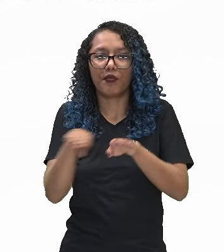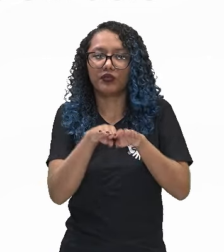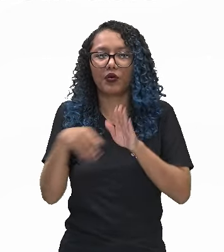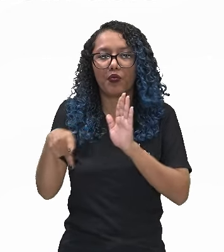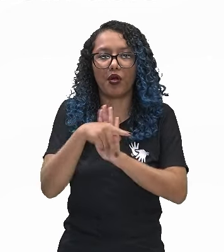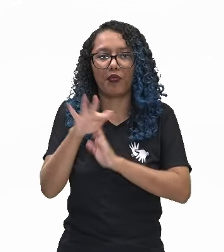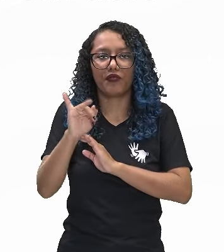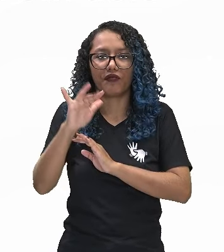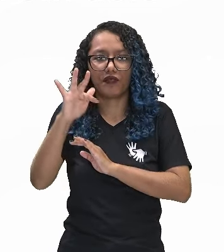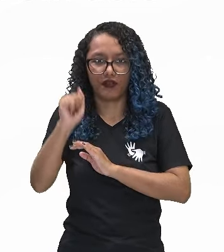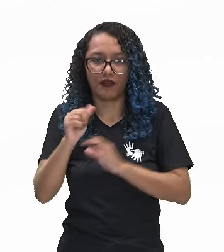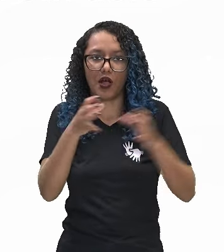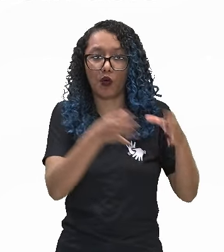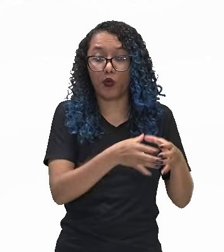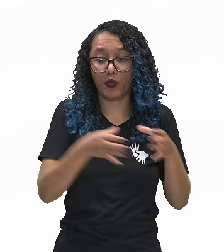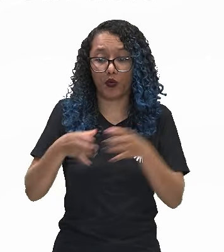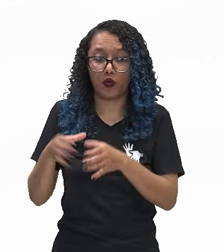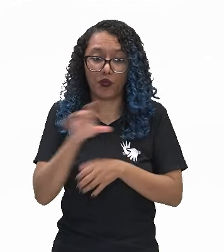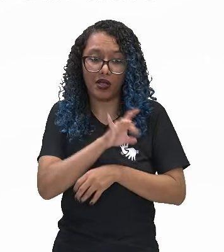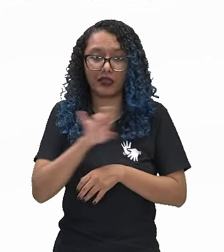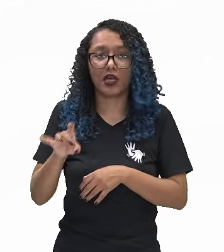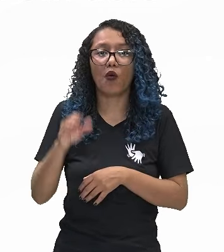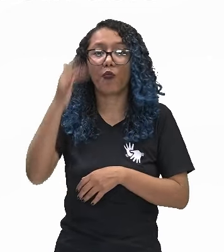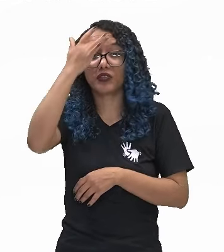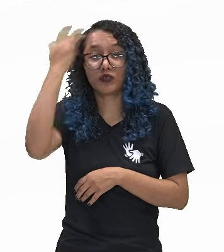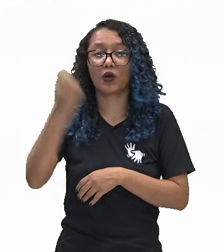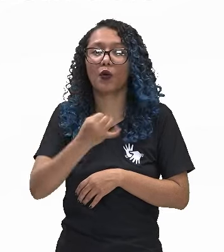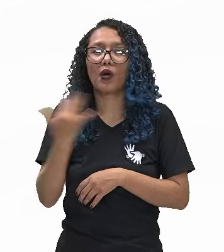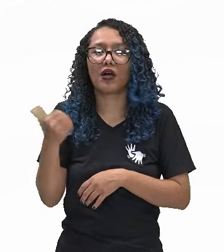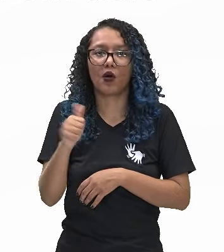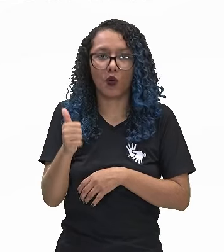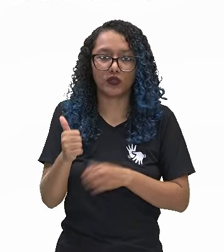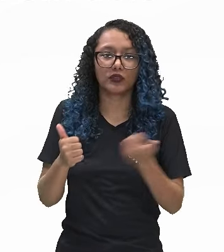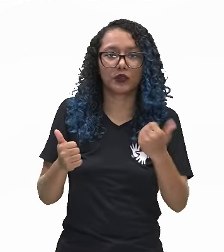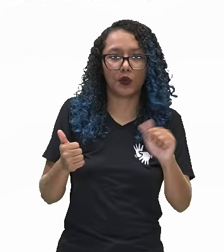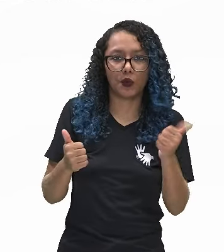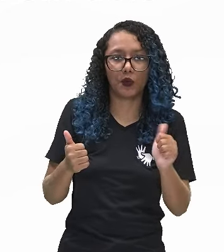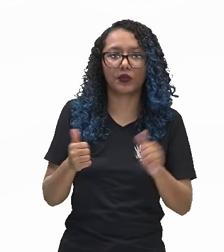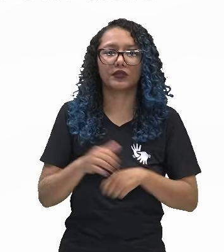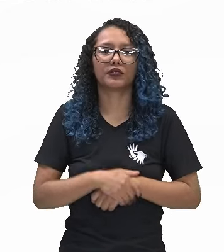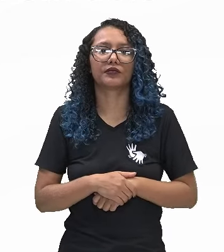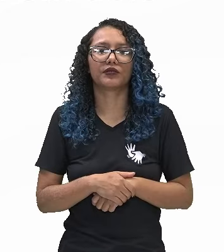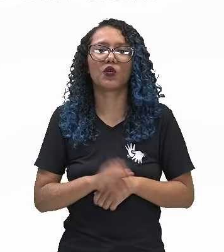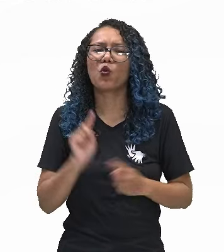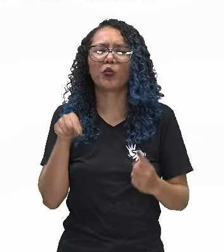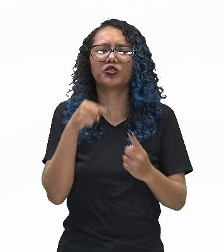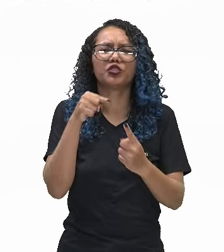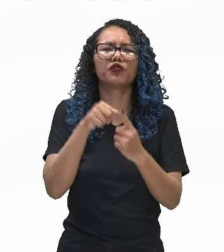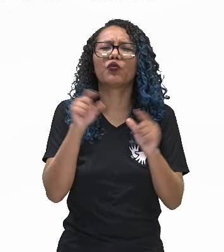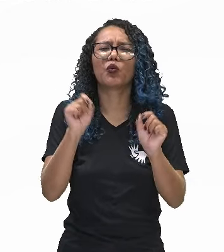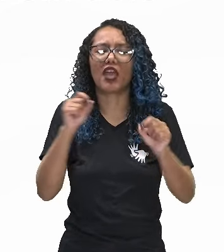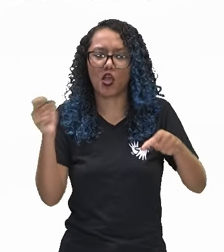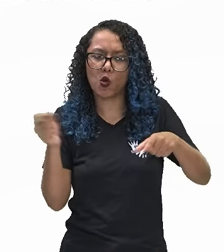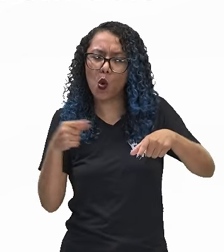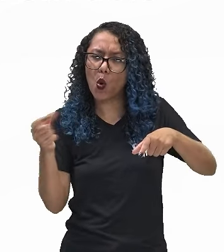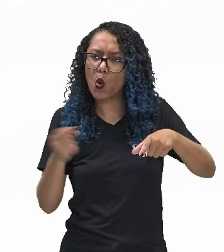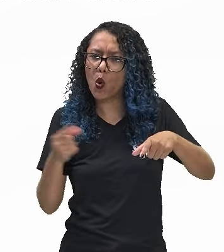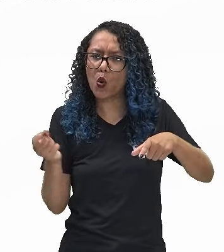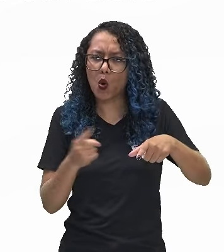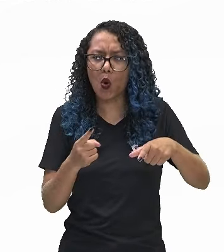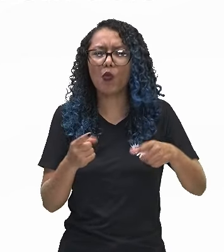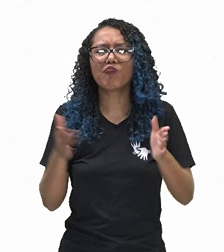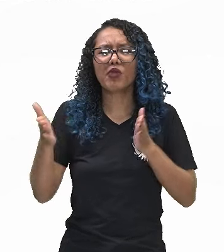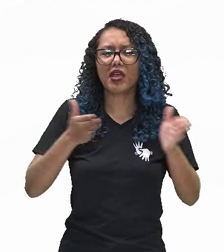jogadores, disputam uma partida em que o objetivo é marcar o máximo possível de gols. As partidas duram 90